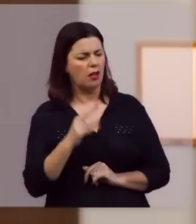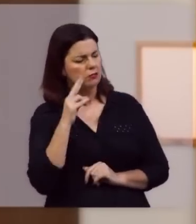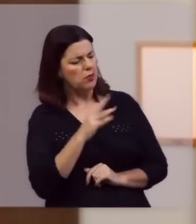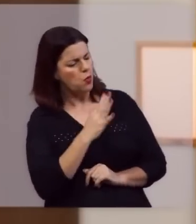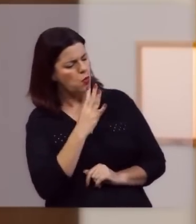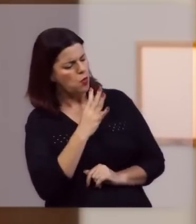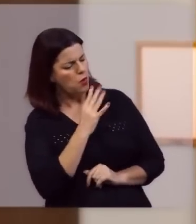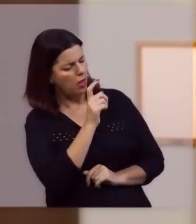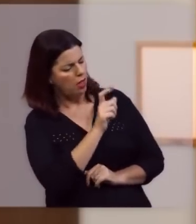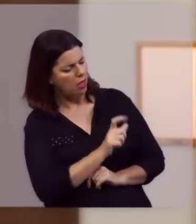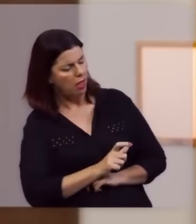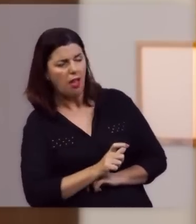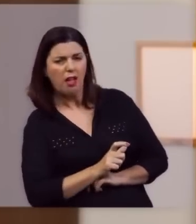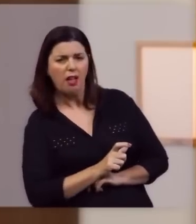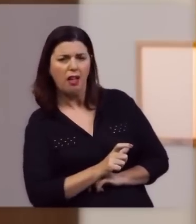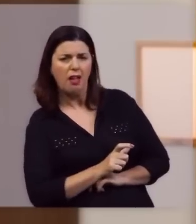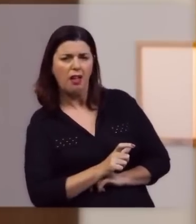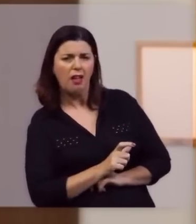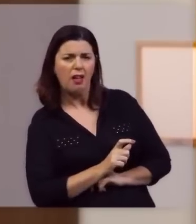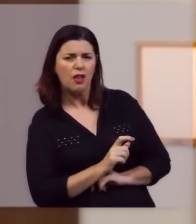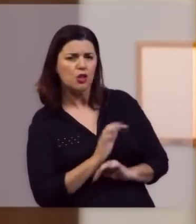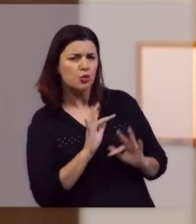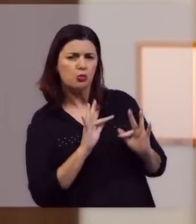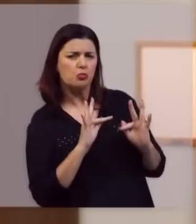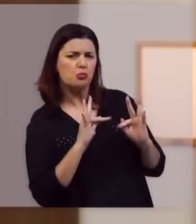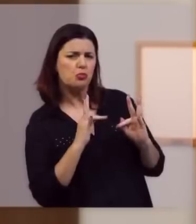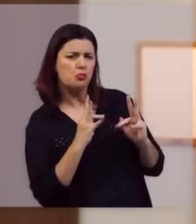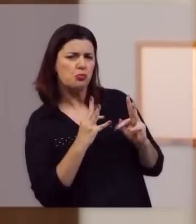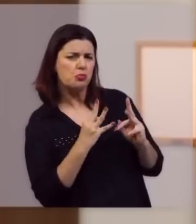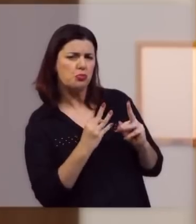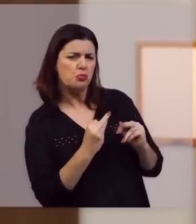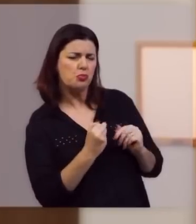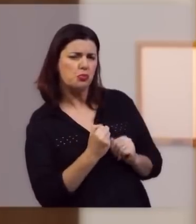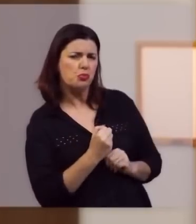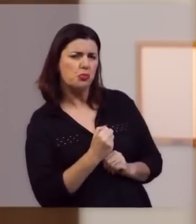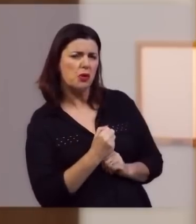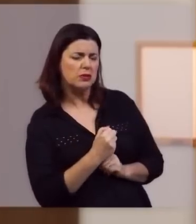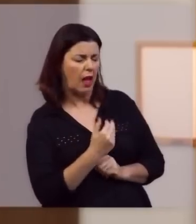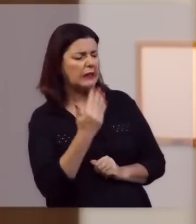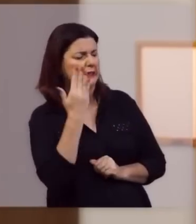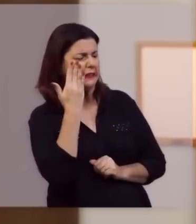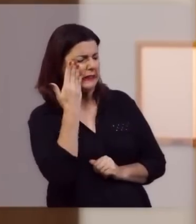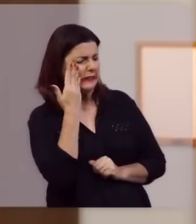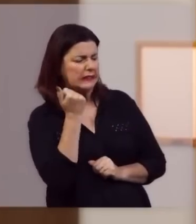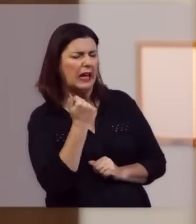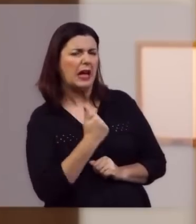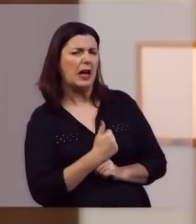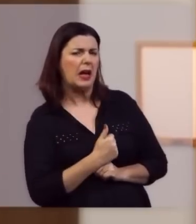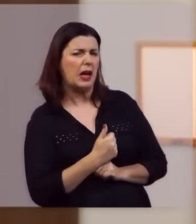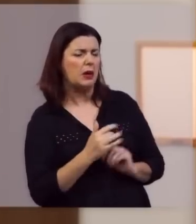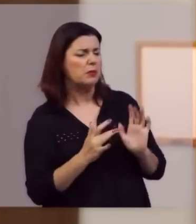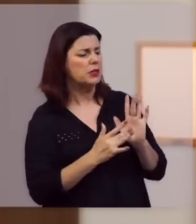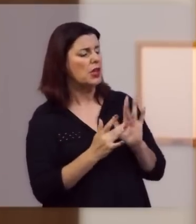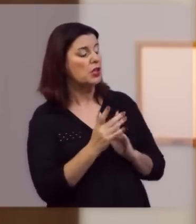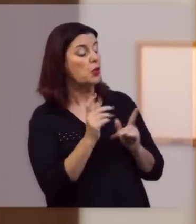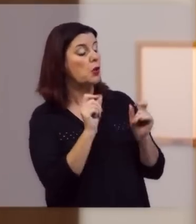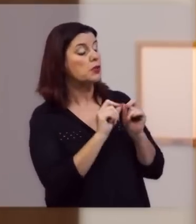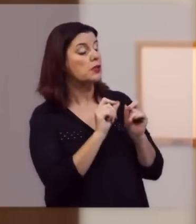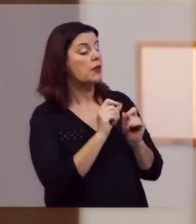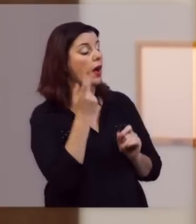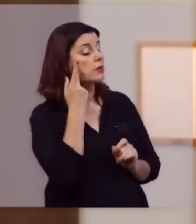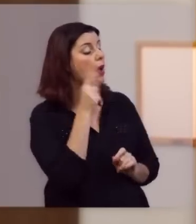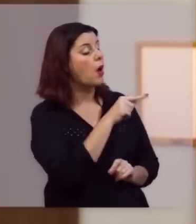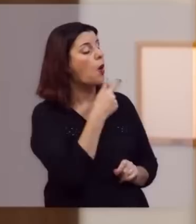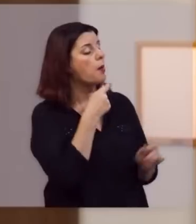diante do conhecimento pleno, absoluto, diante da sua onisciência, Jesus faz para esse homem